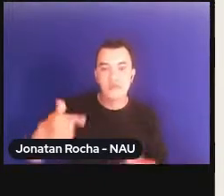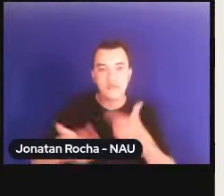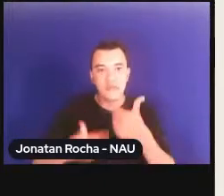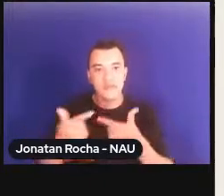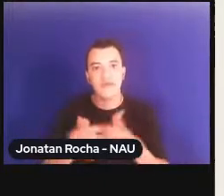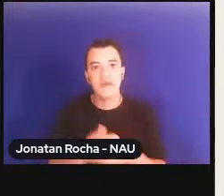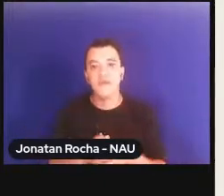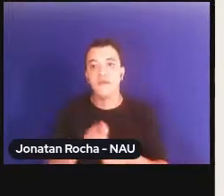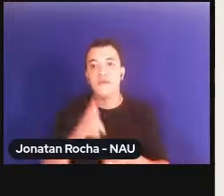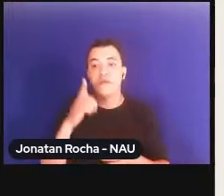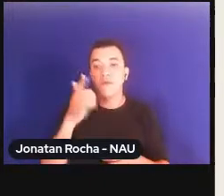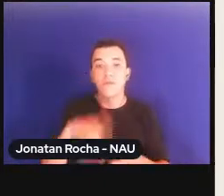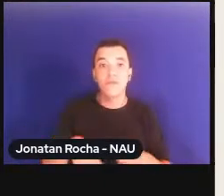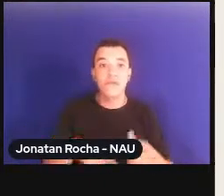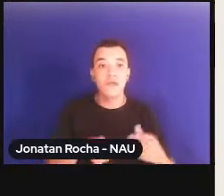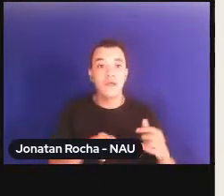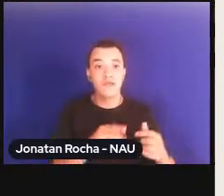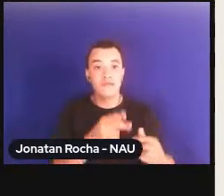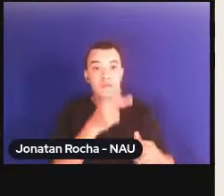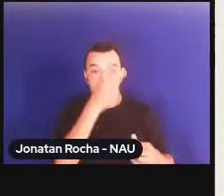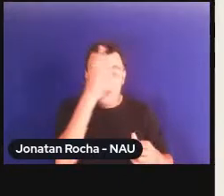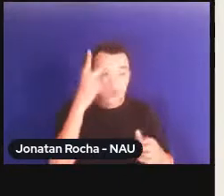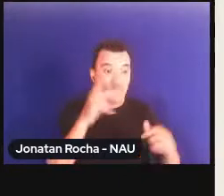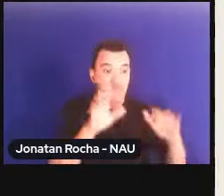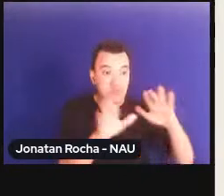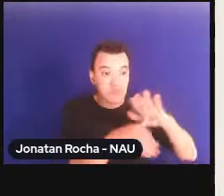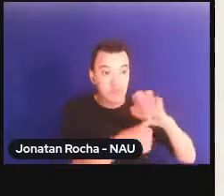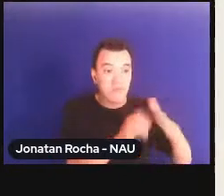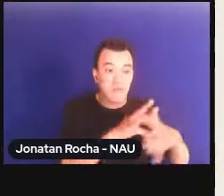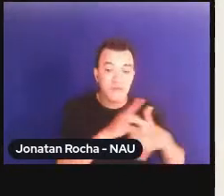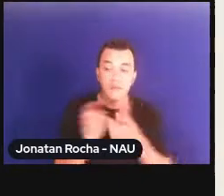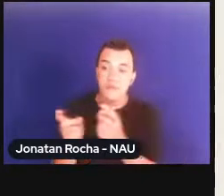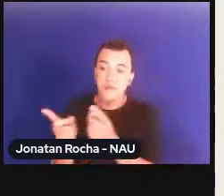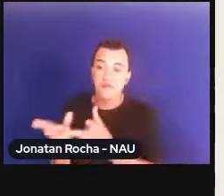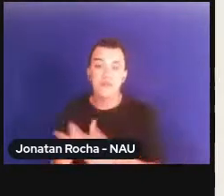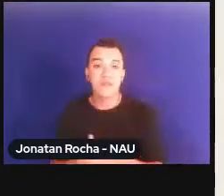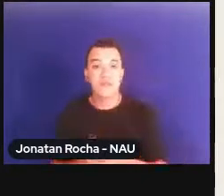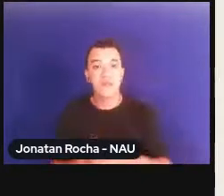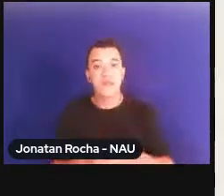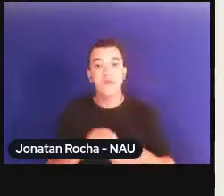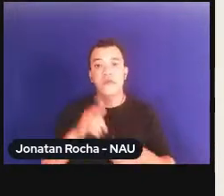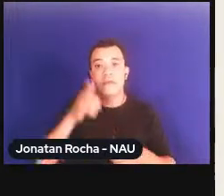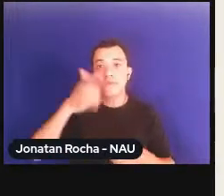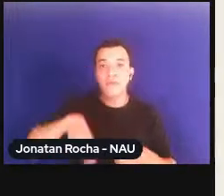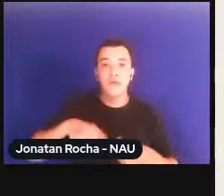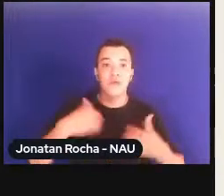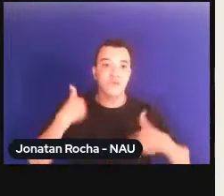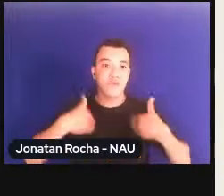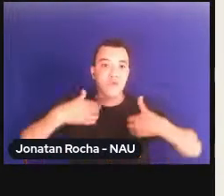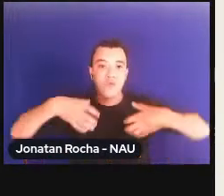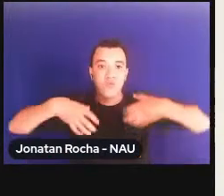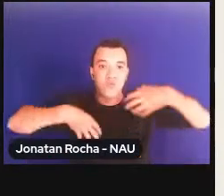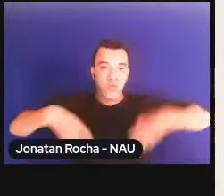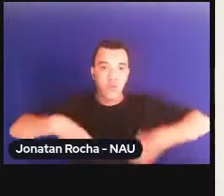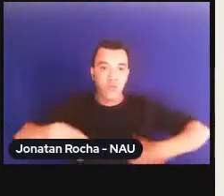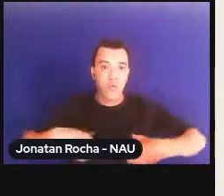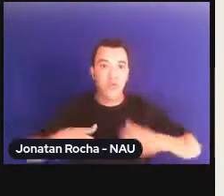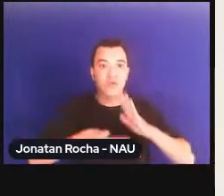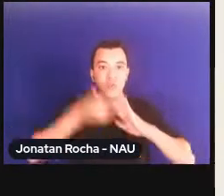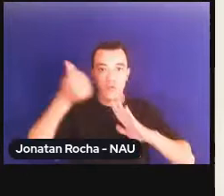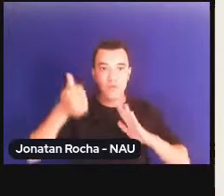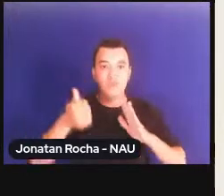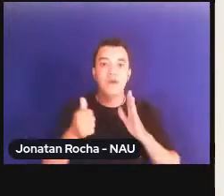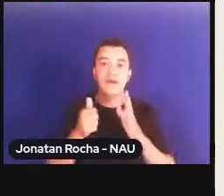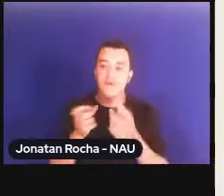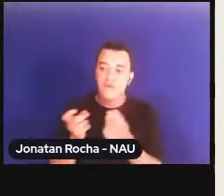o tráfico de crianças, adolescentes, mulheres, o tráfico de órgãos, o narcotráfico, compreenda também a